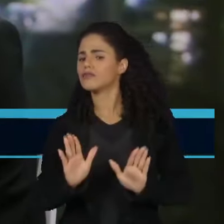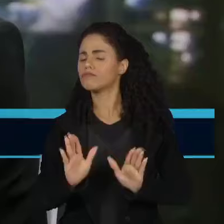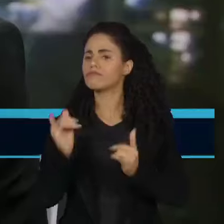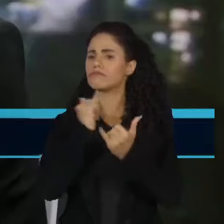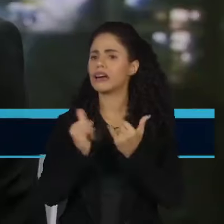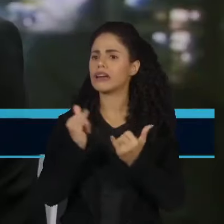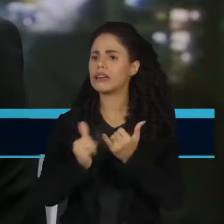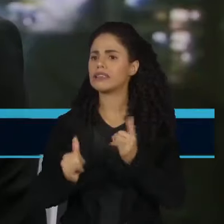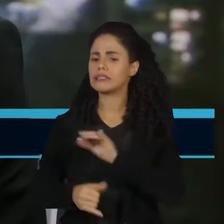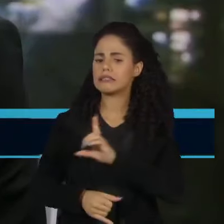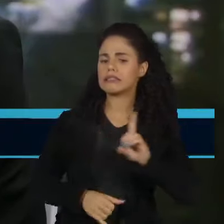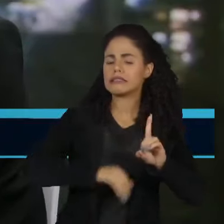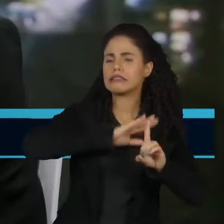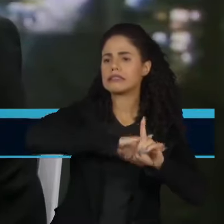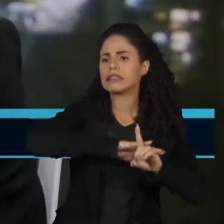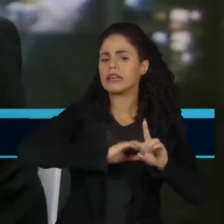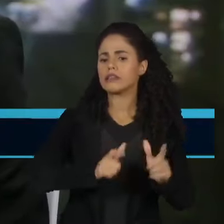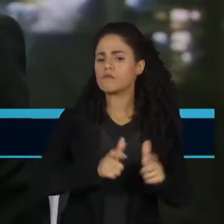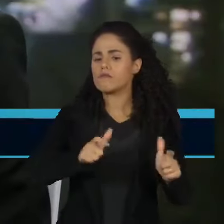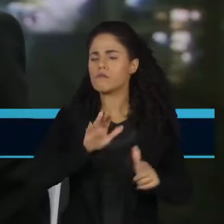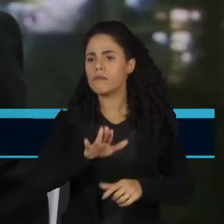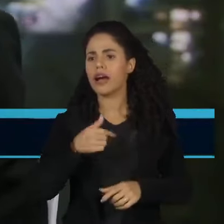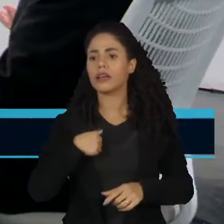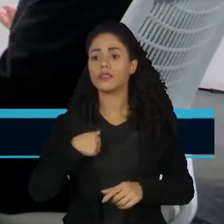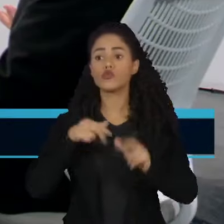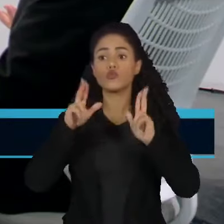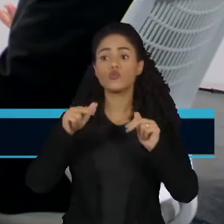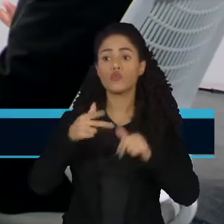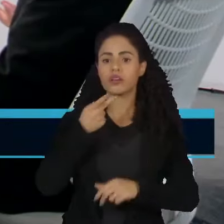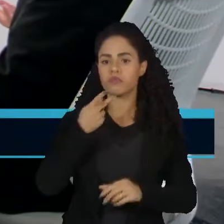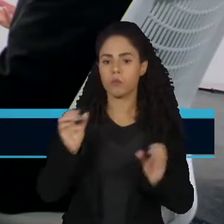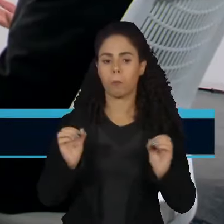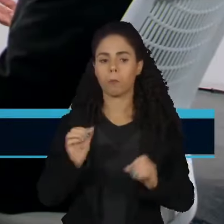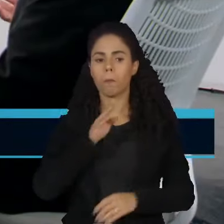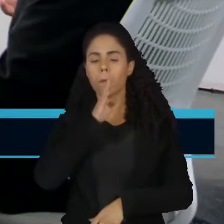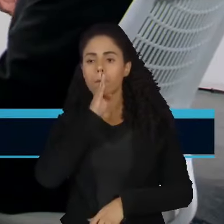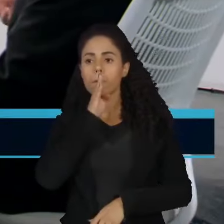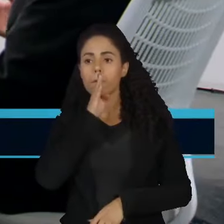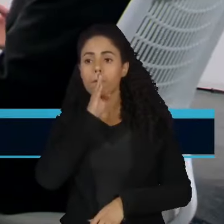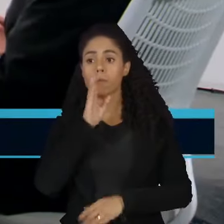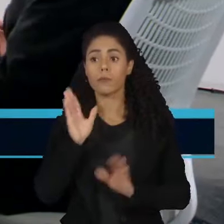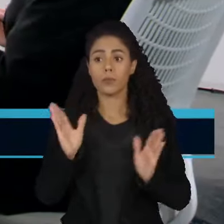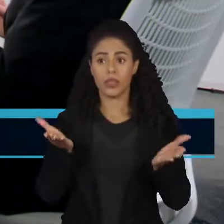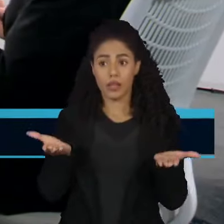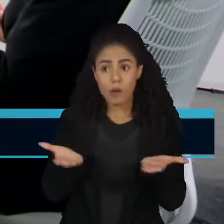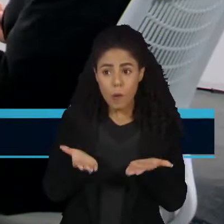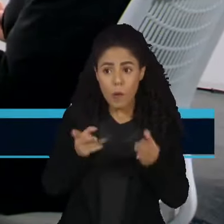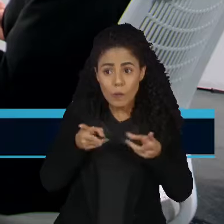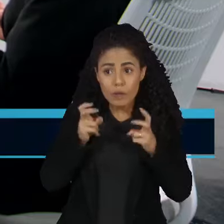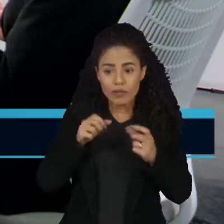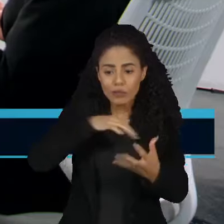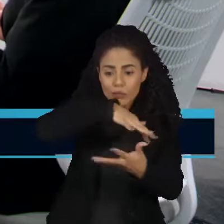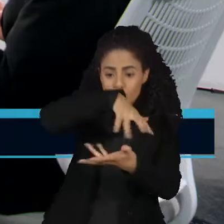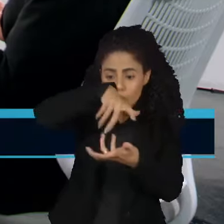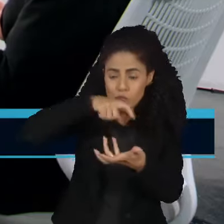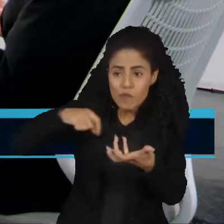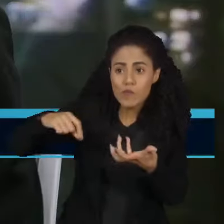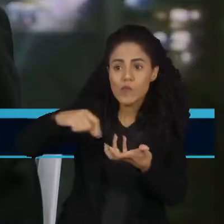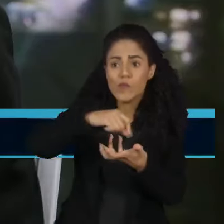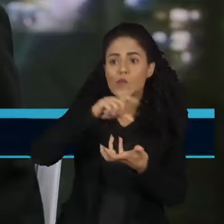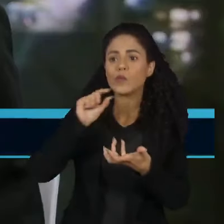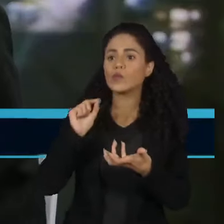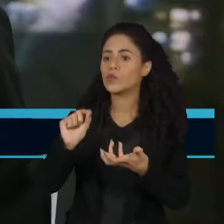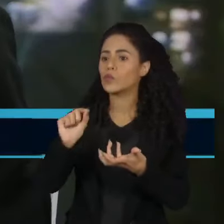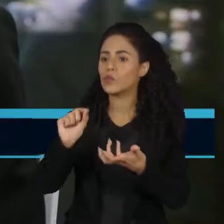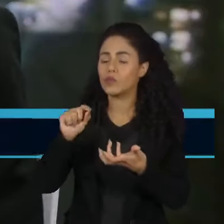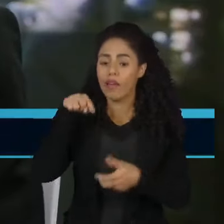direita e extrema-direita, mas ela não se manifestava. Quer dizer, o que nós estamos assistindo no mundo é que